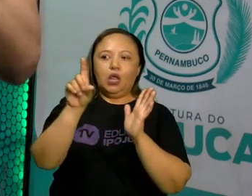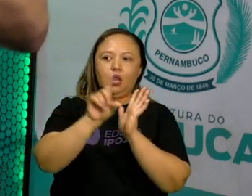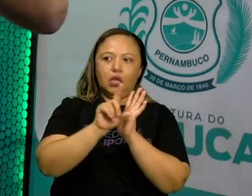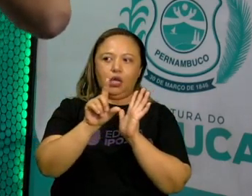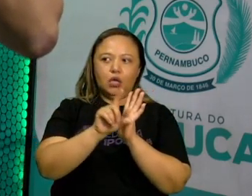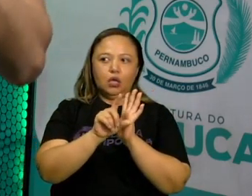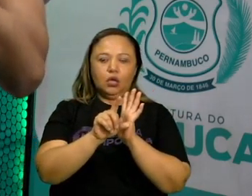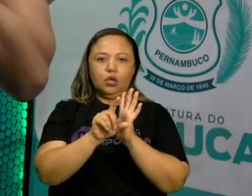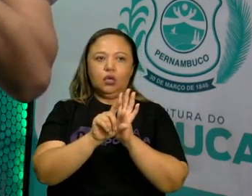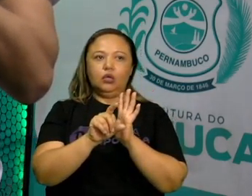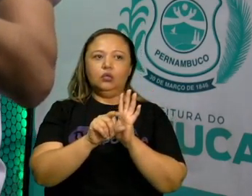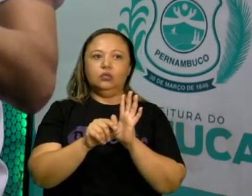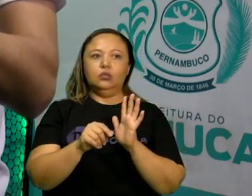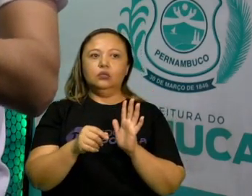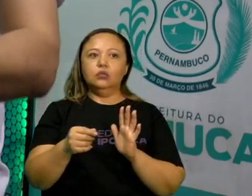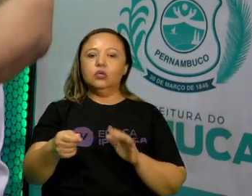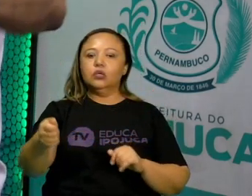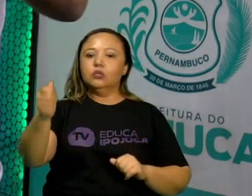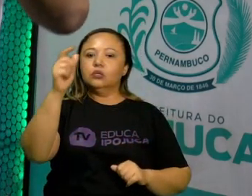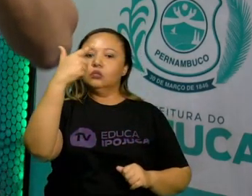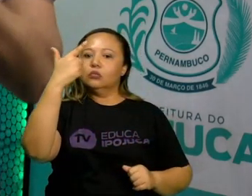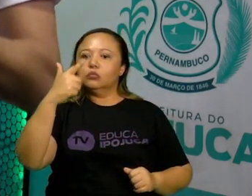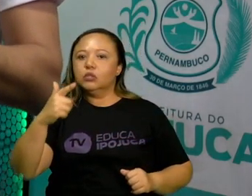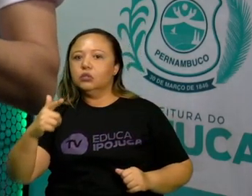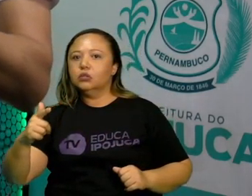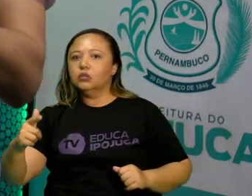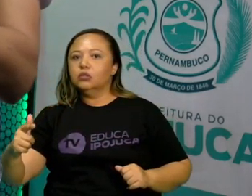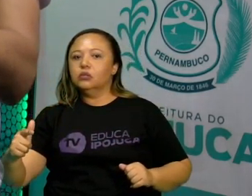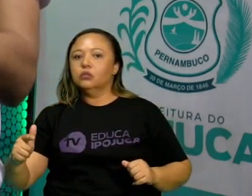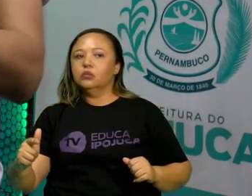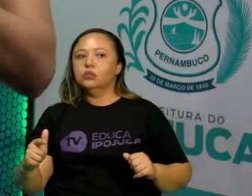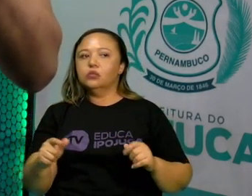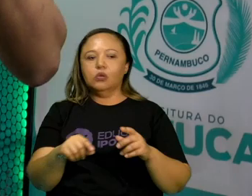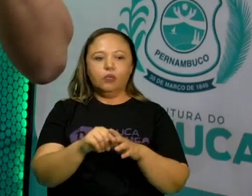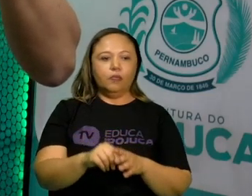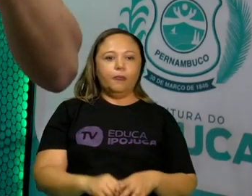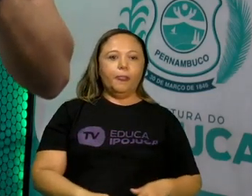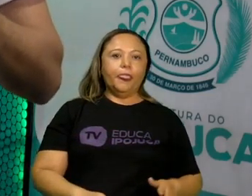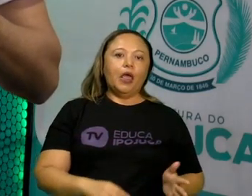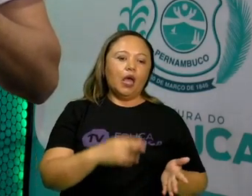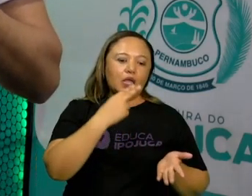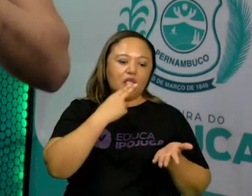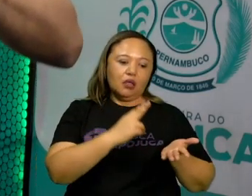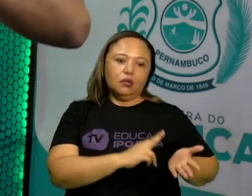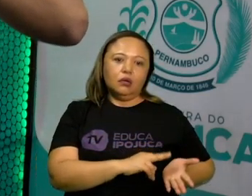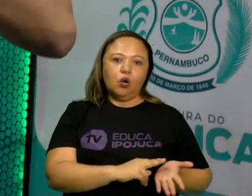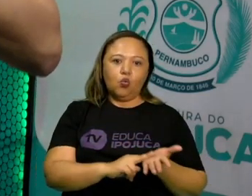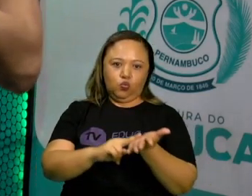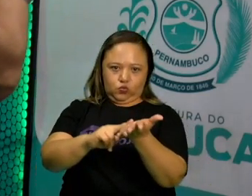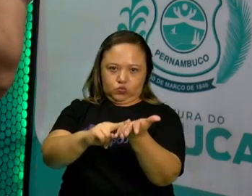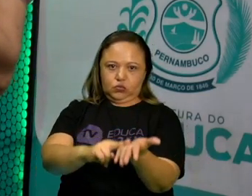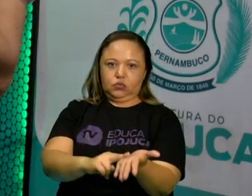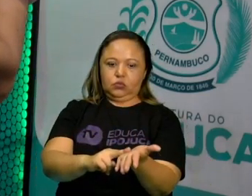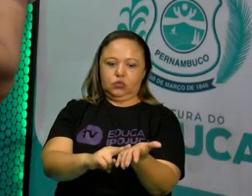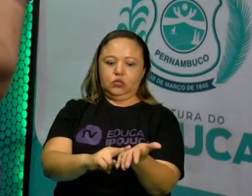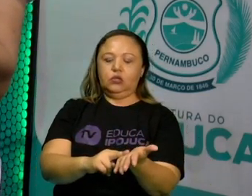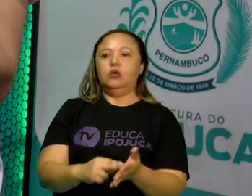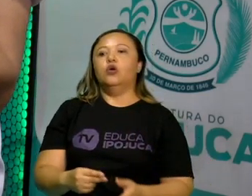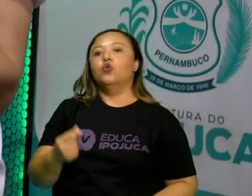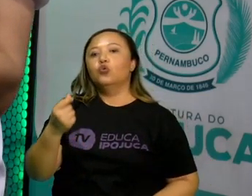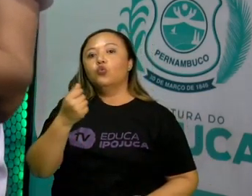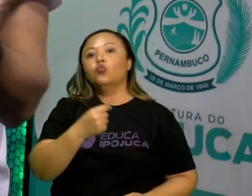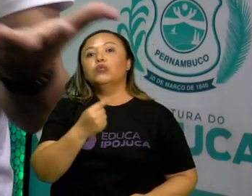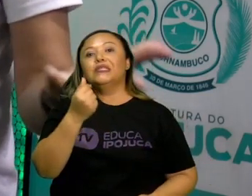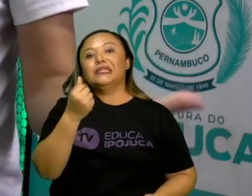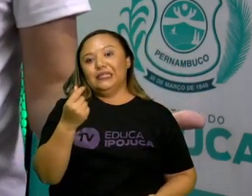ela dá é uma carta de anuência, é uma autorização para que o artista vá captar o